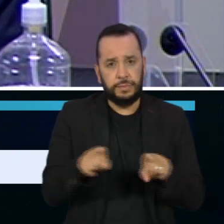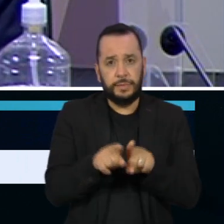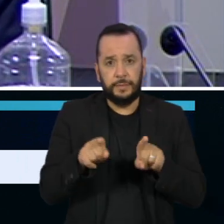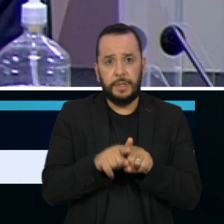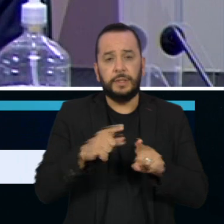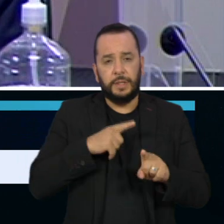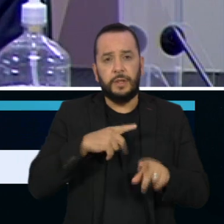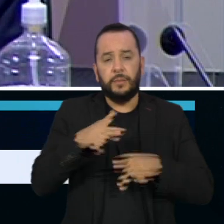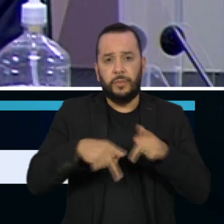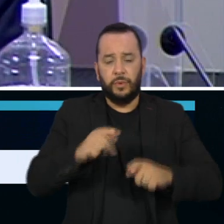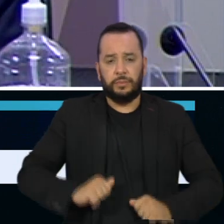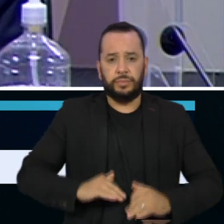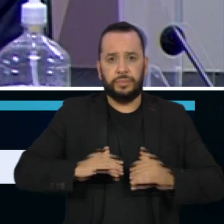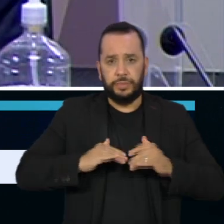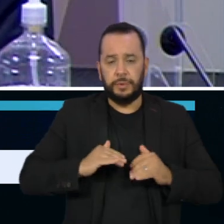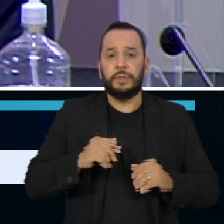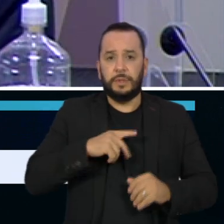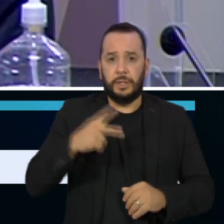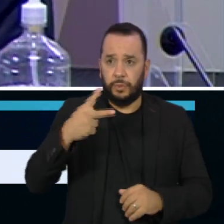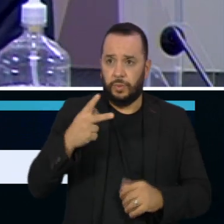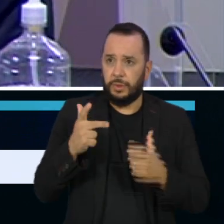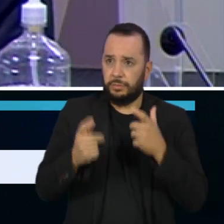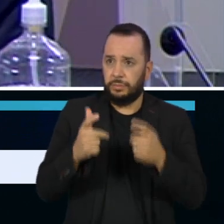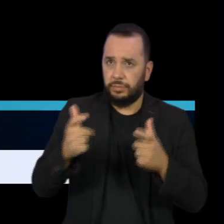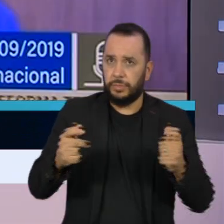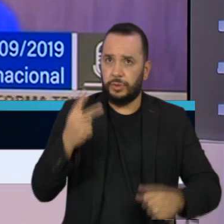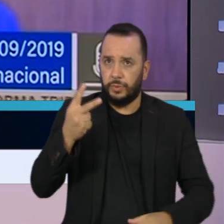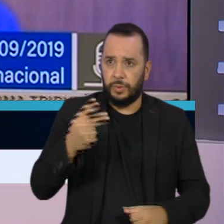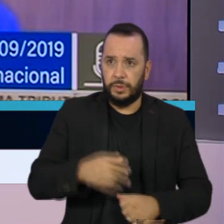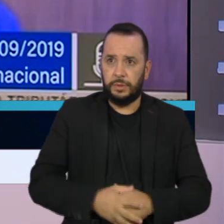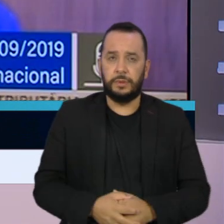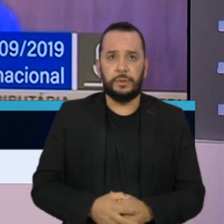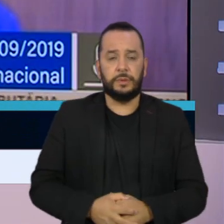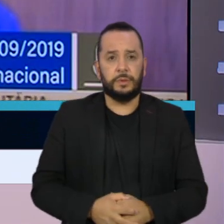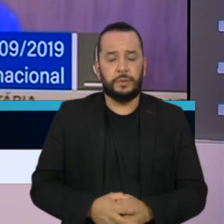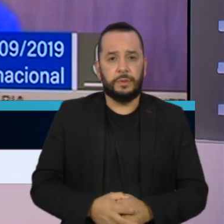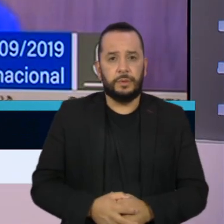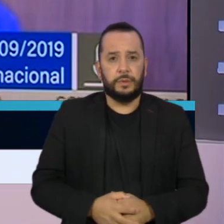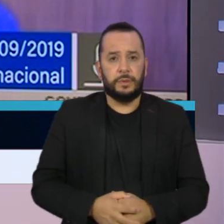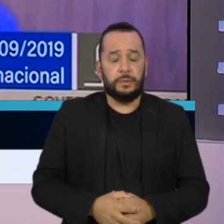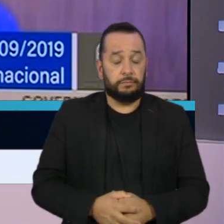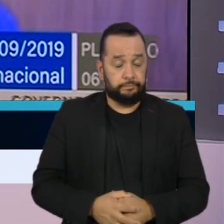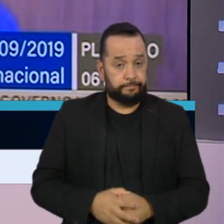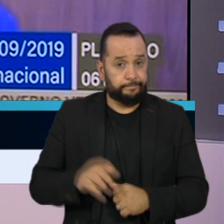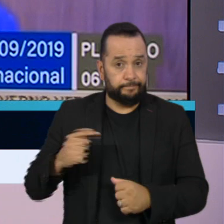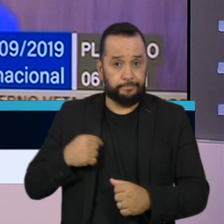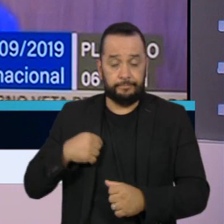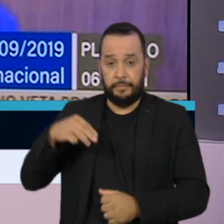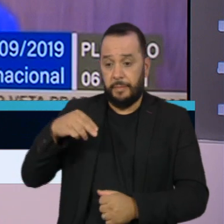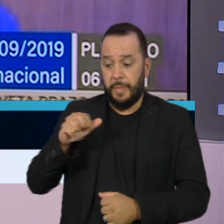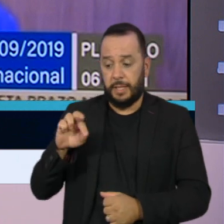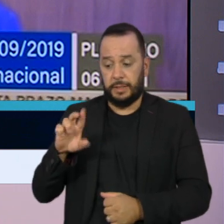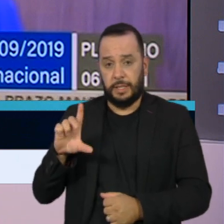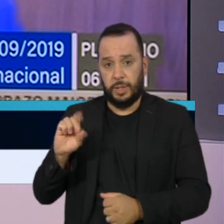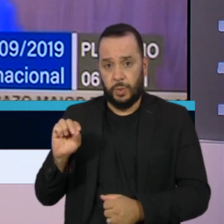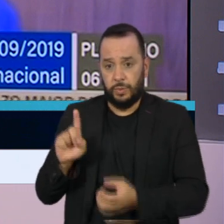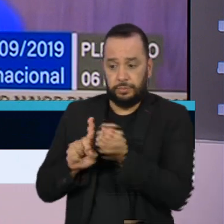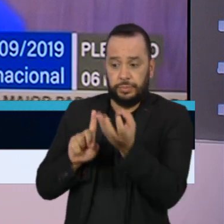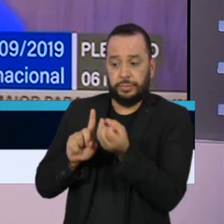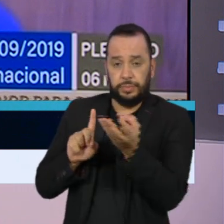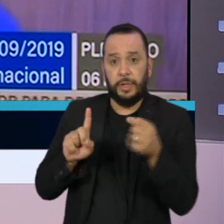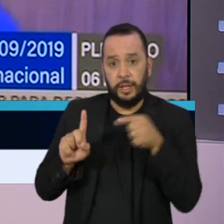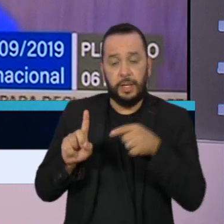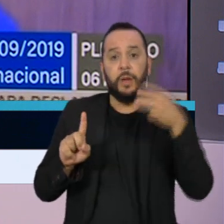é avançar com as duas doses. Com as duas doses. O depoimento do ministro Marcelo Queiroga é o terceiro da